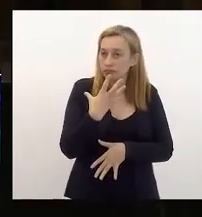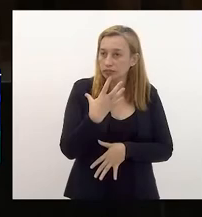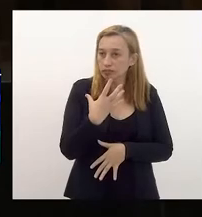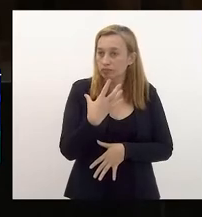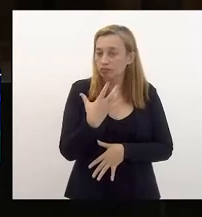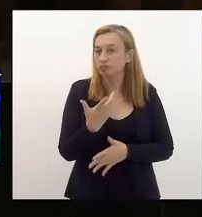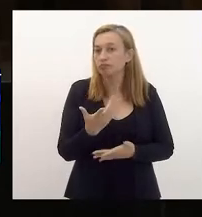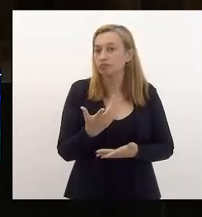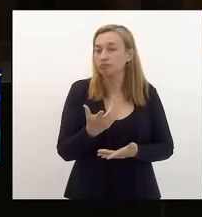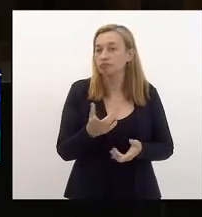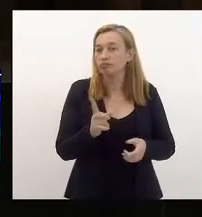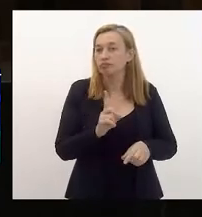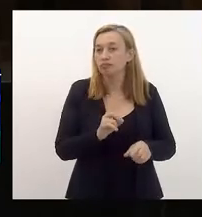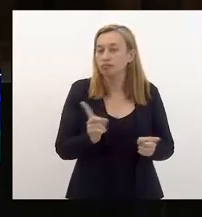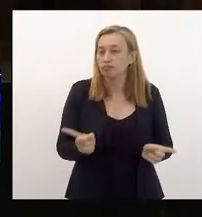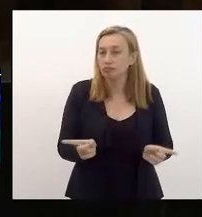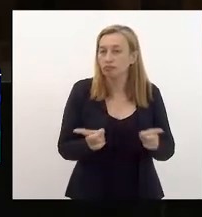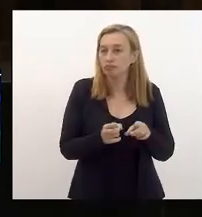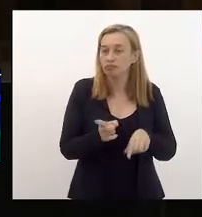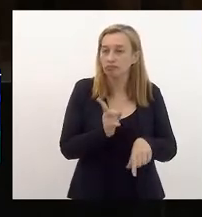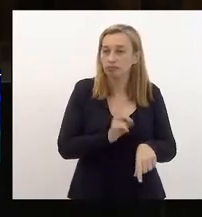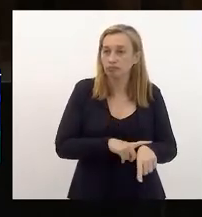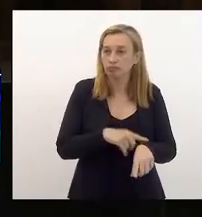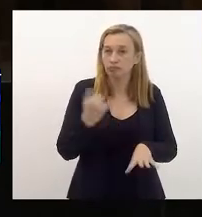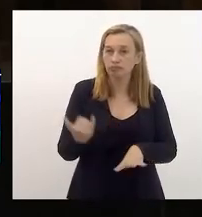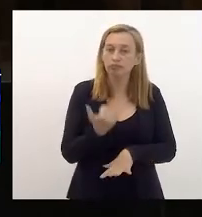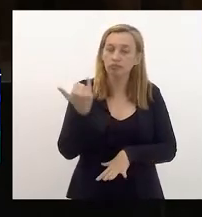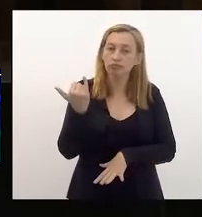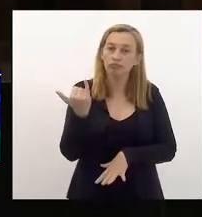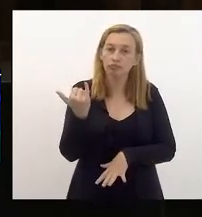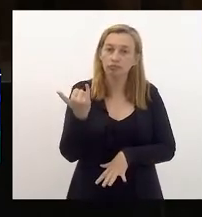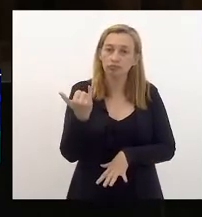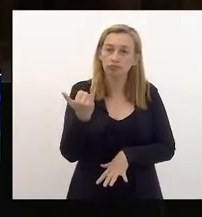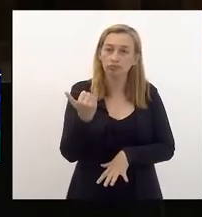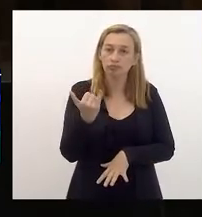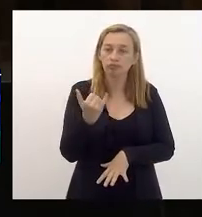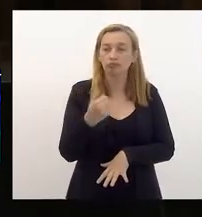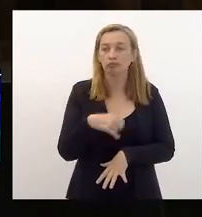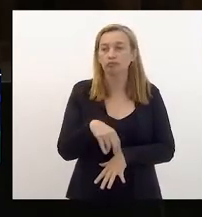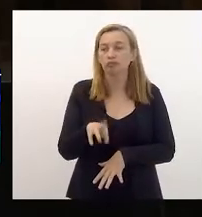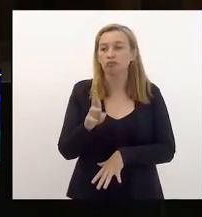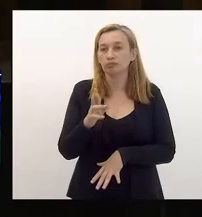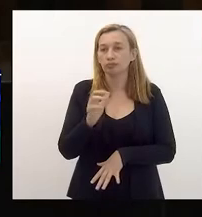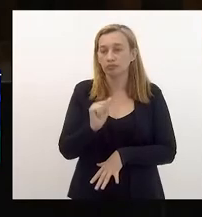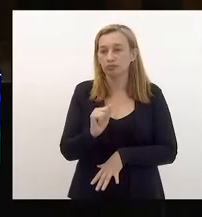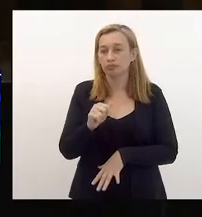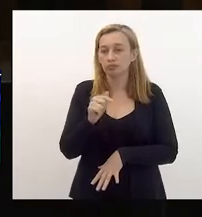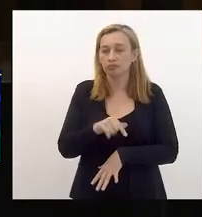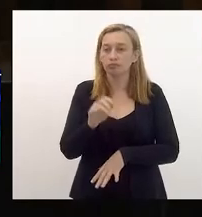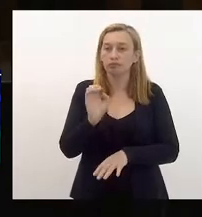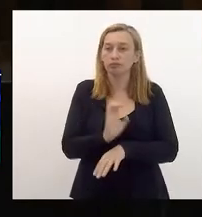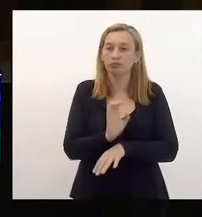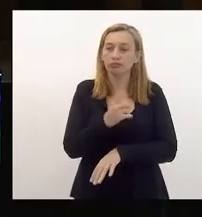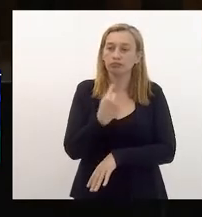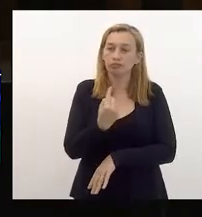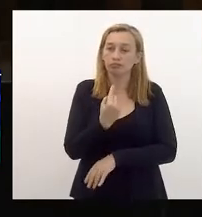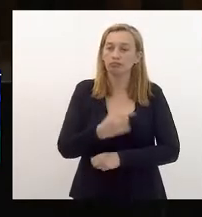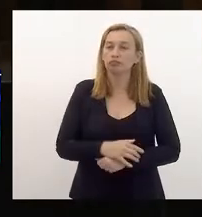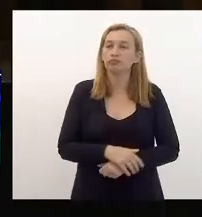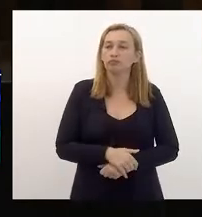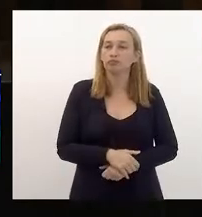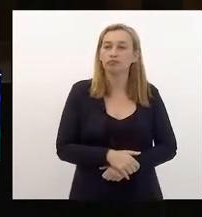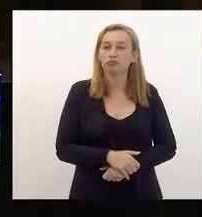no curto prazo significou o importante incremento de receitas aqui no nosso Estado. Dessa forma,